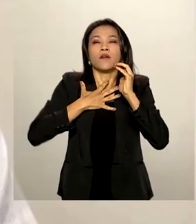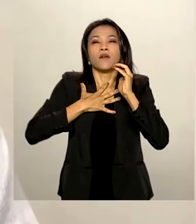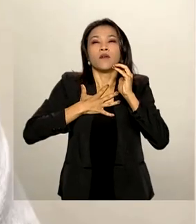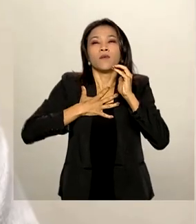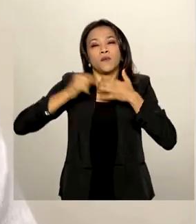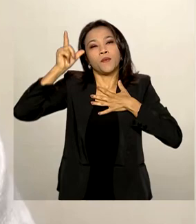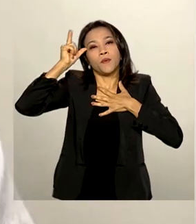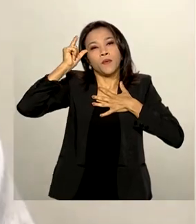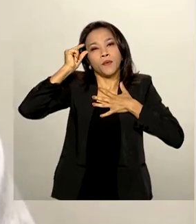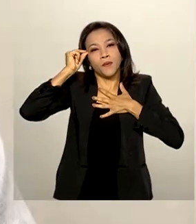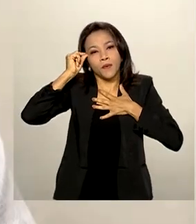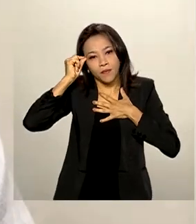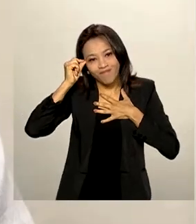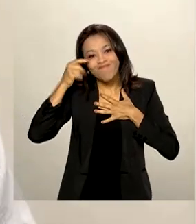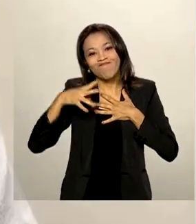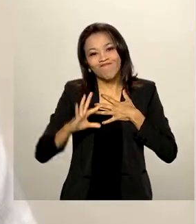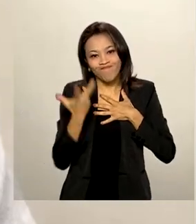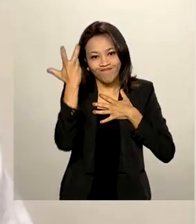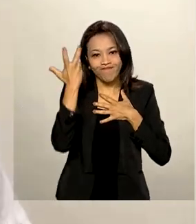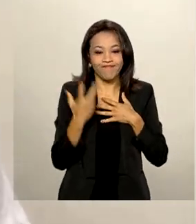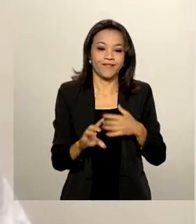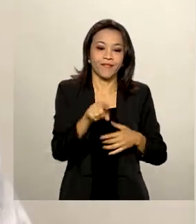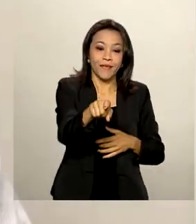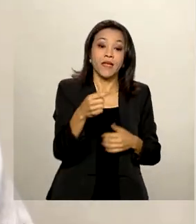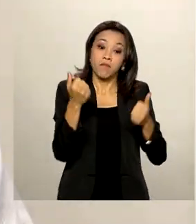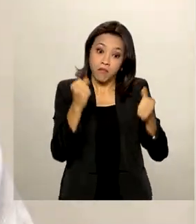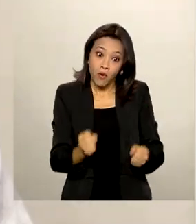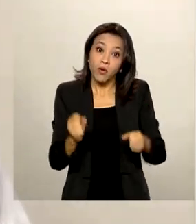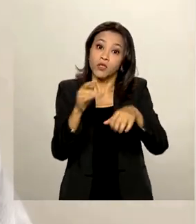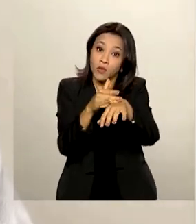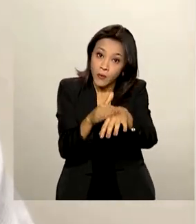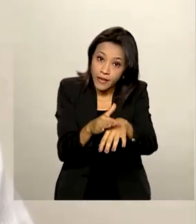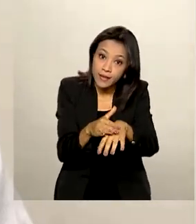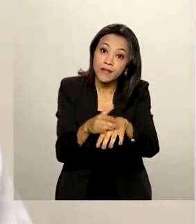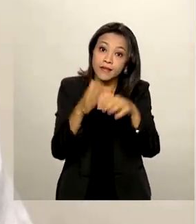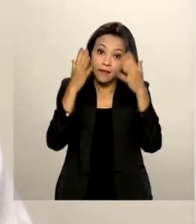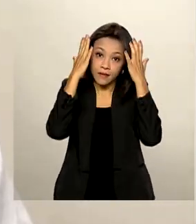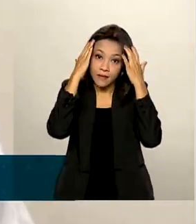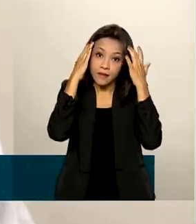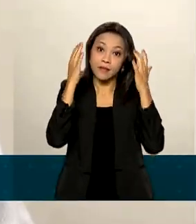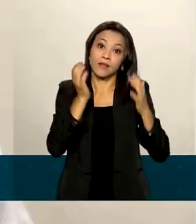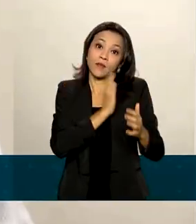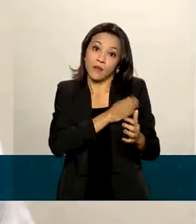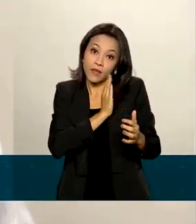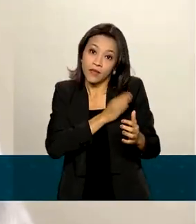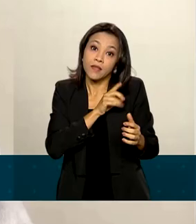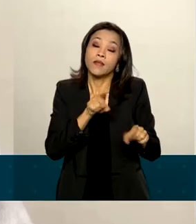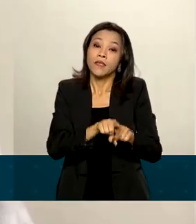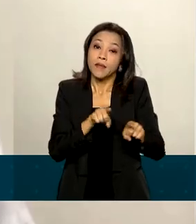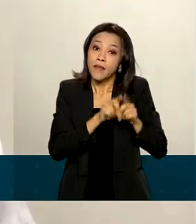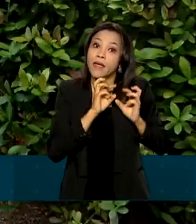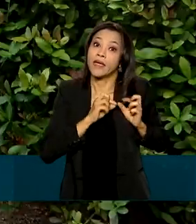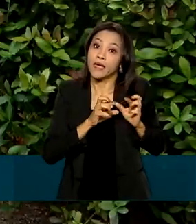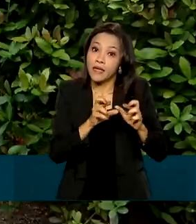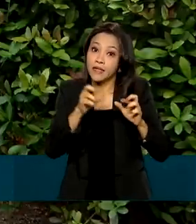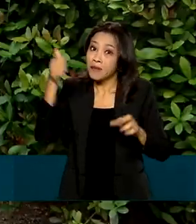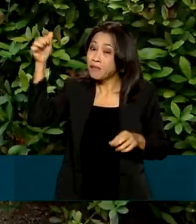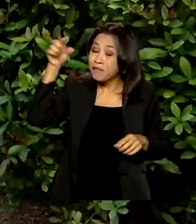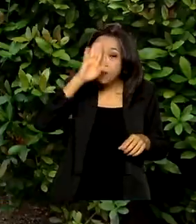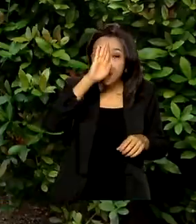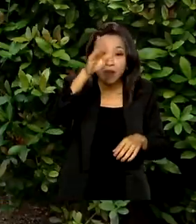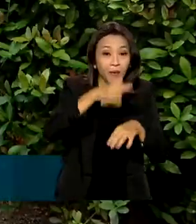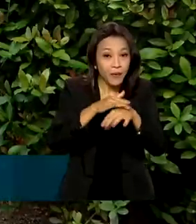cigarro eletrônico pode levar a doenças respiratórias, doenças cardiovasculares e câncer. E a principal doença, a dependência. Para